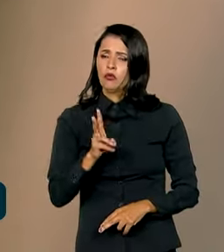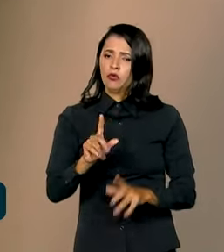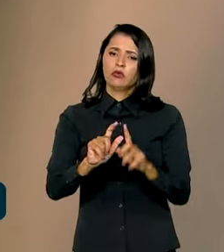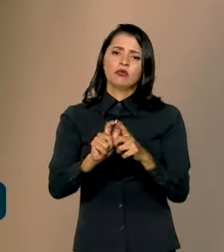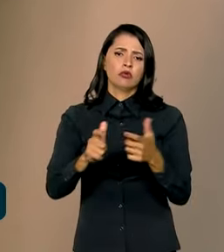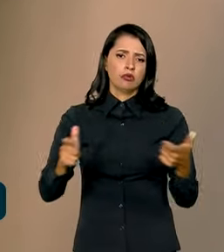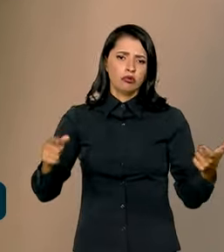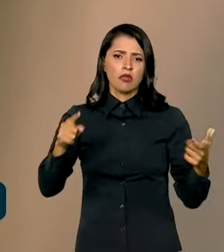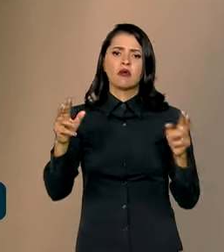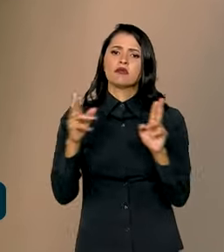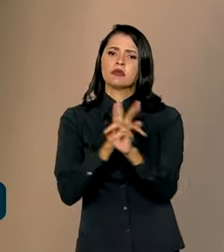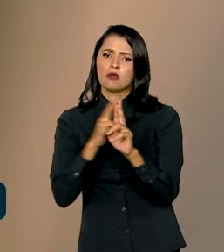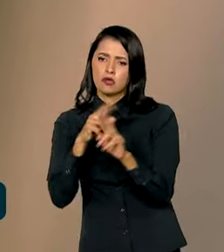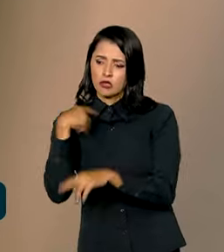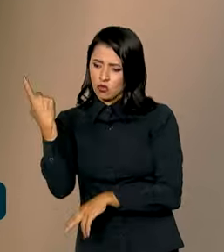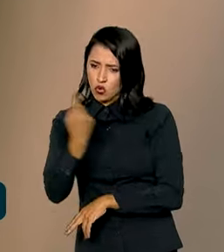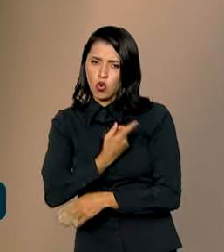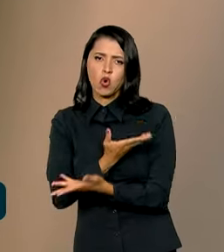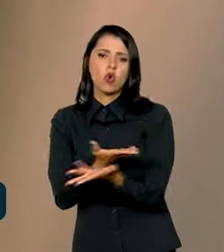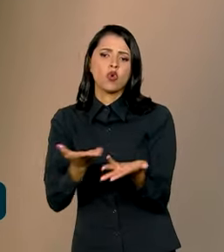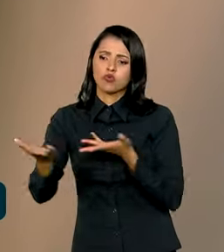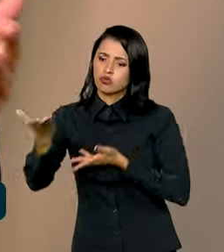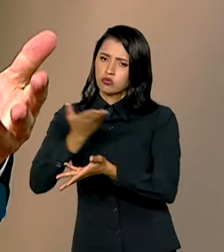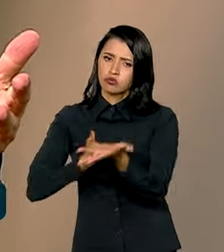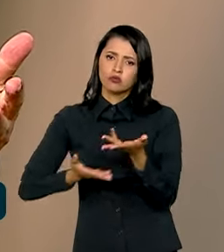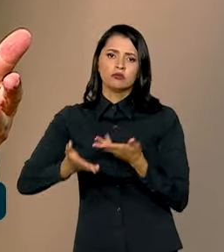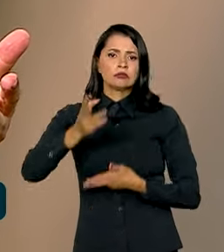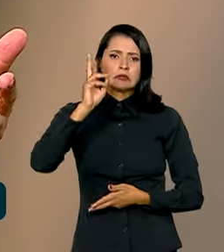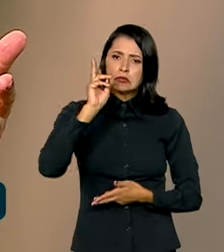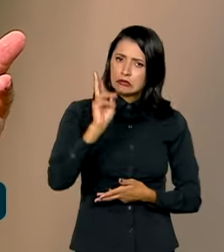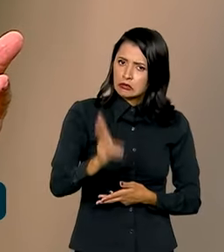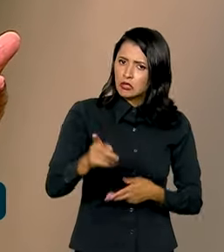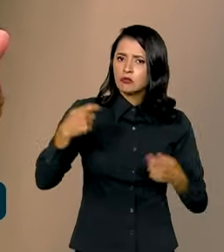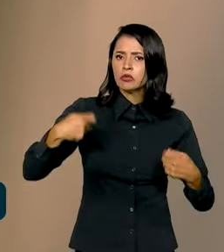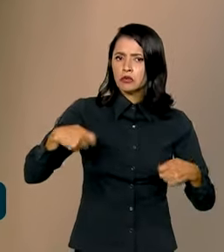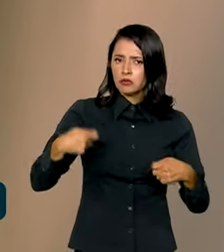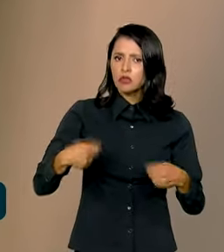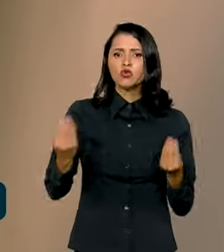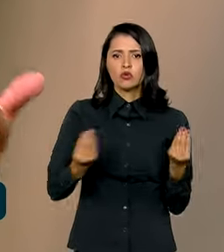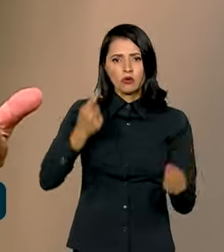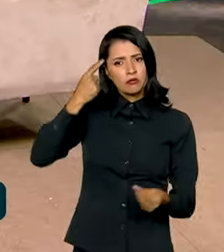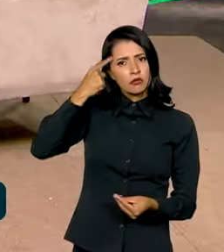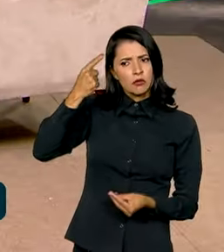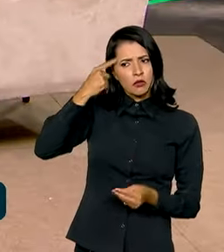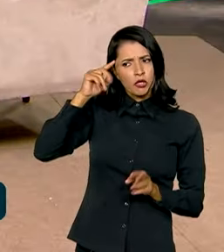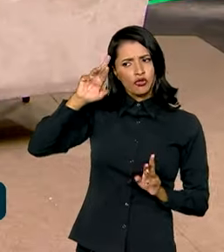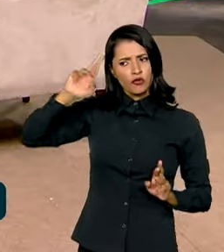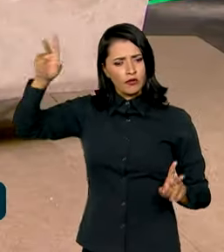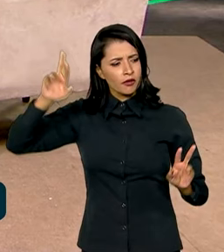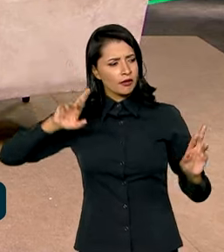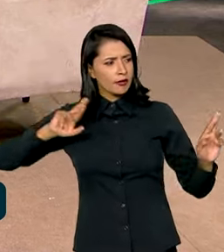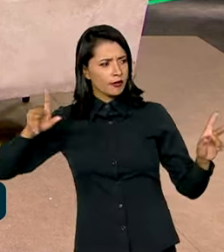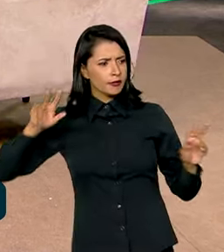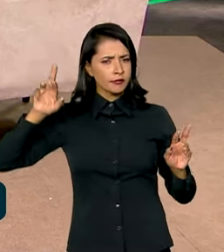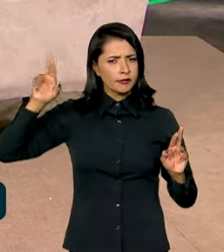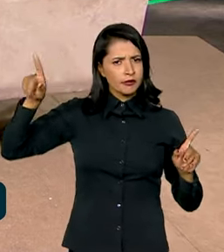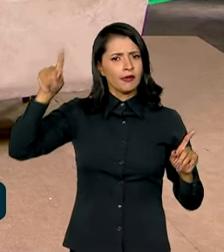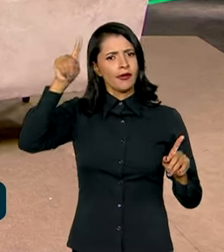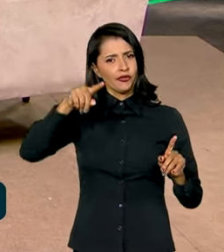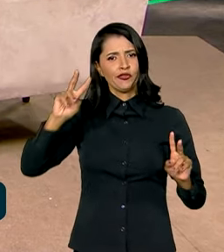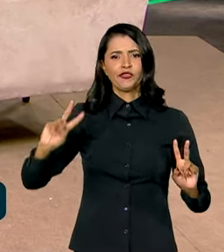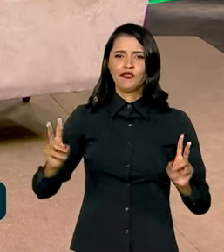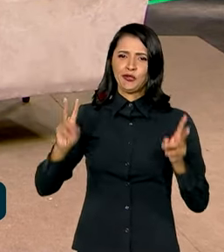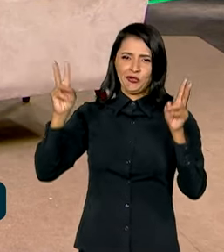as relações entre nós. E sempre que possível, o pensamento divergente ser algo que a gente valoriza.